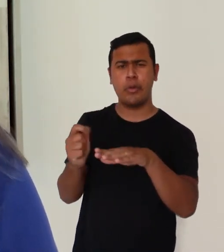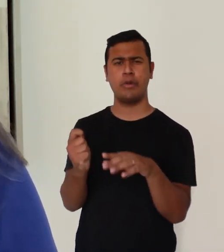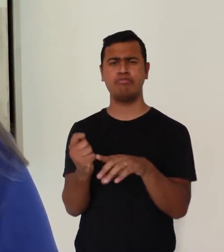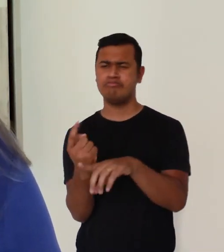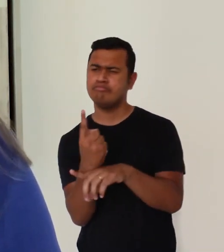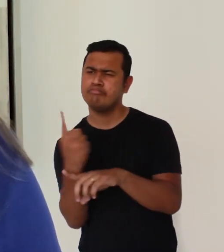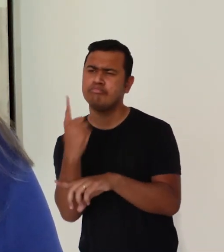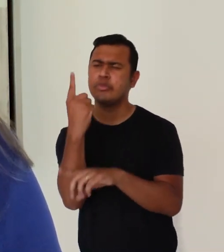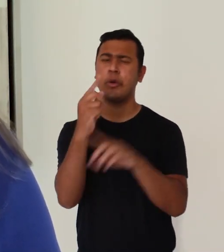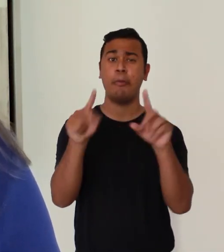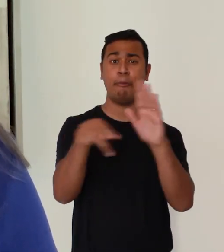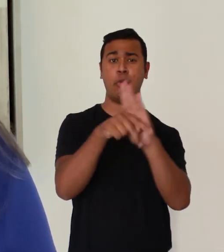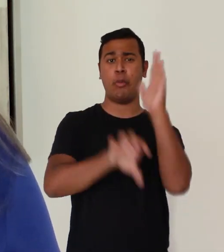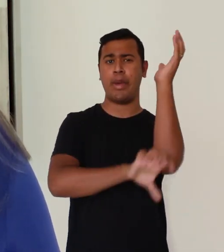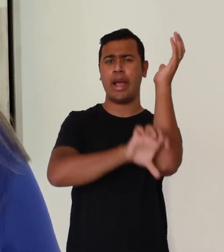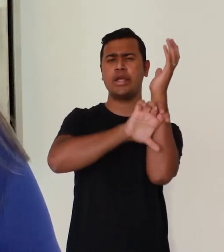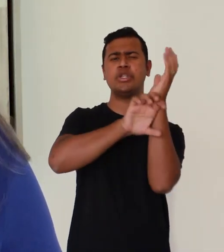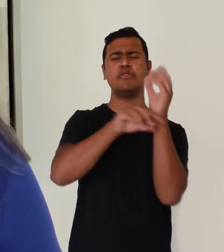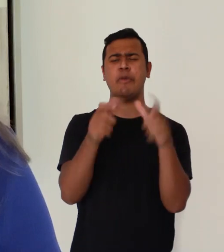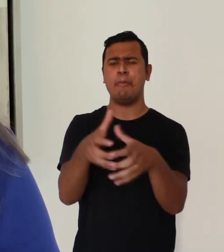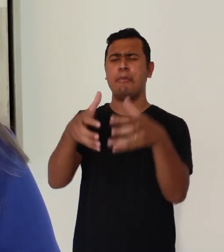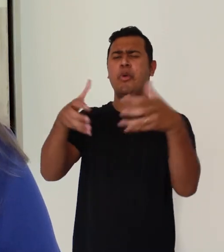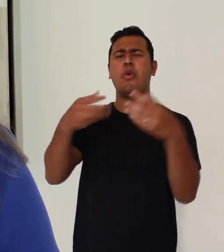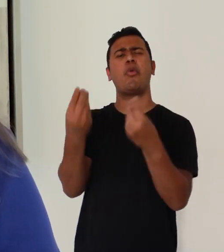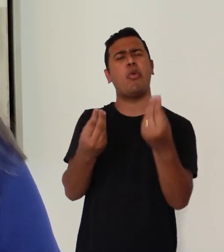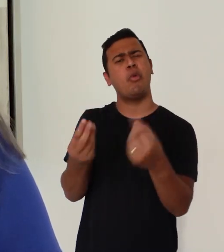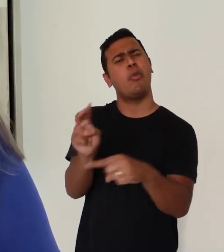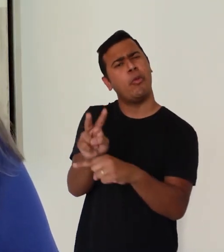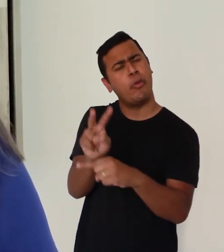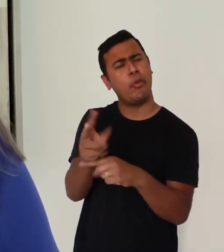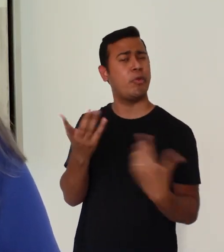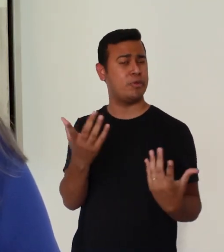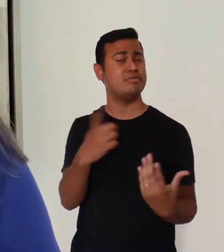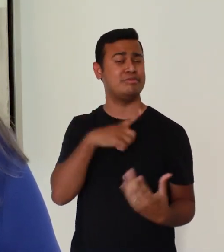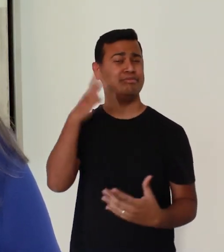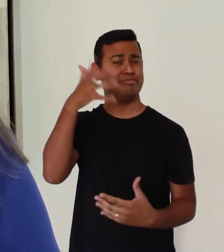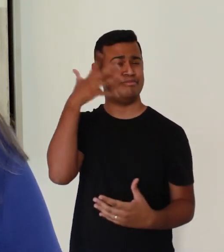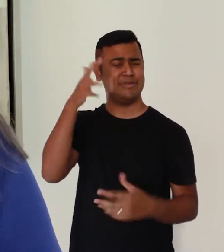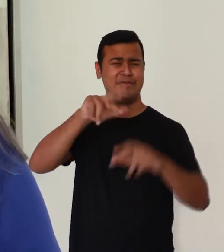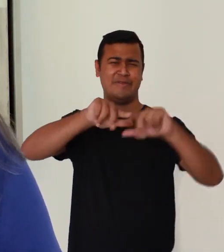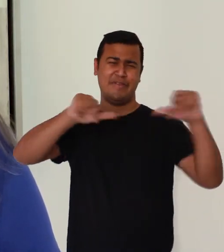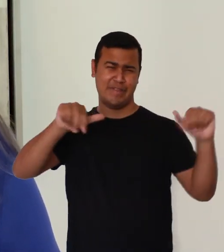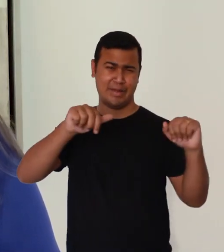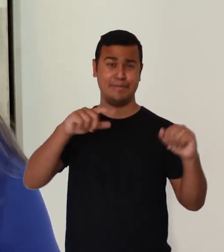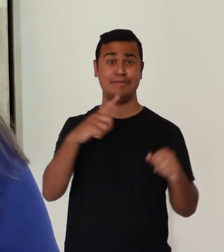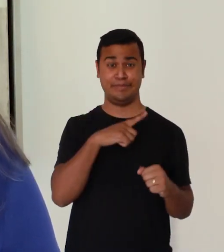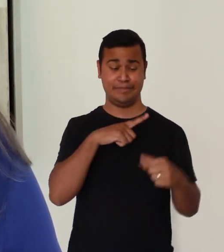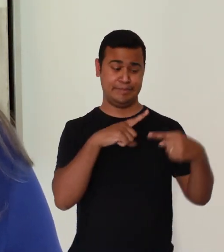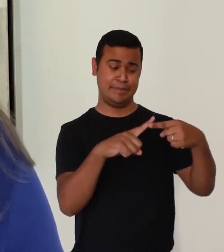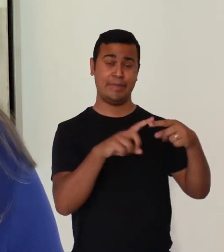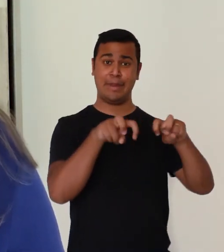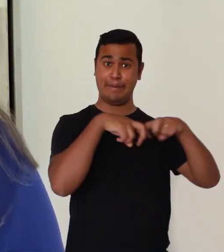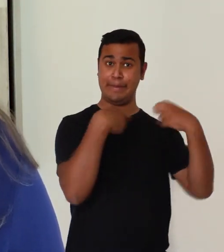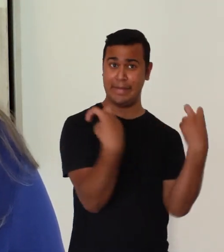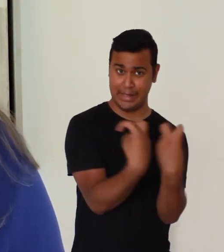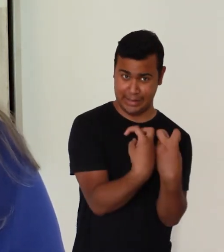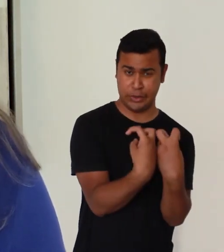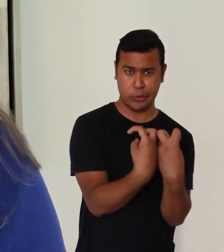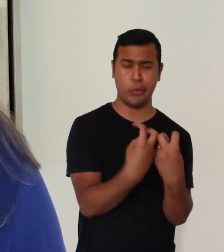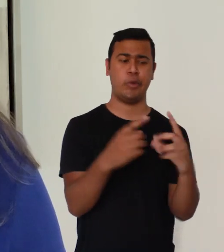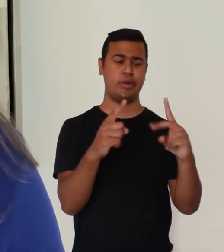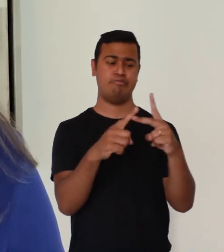sementes e mudas da Caatinga e muitos outros. Além das palestras, que serão divididas em mesas